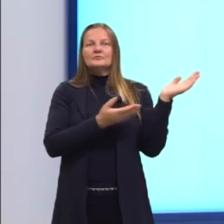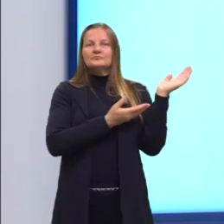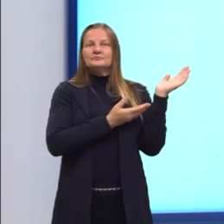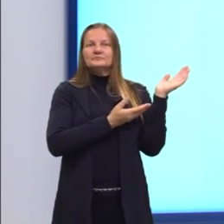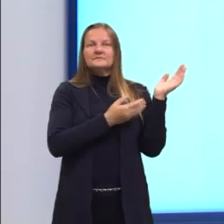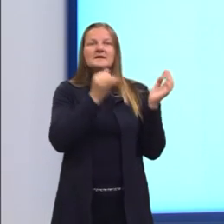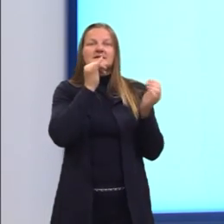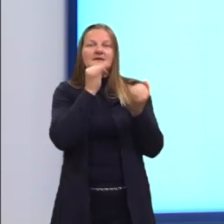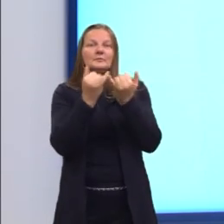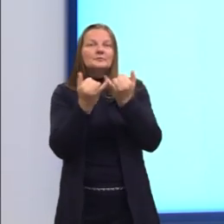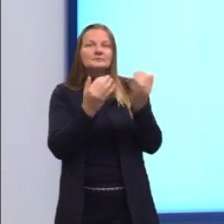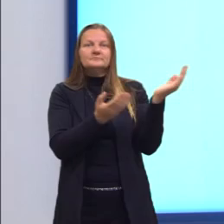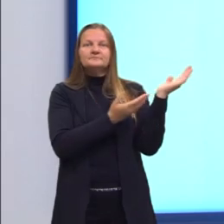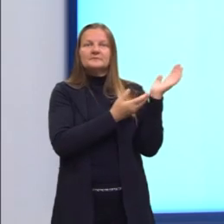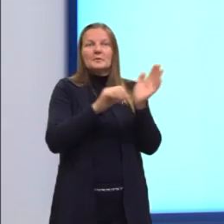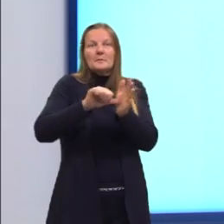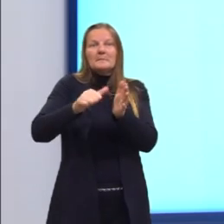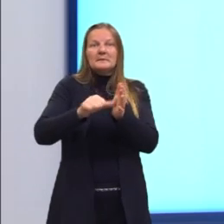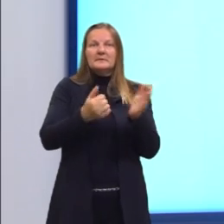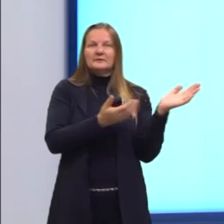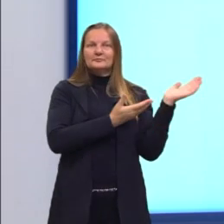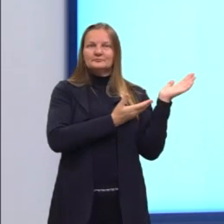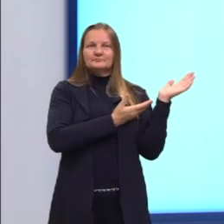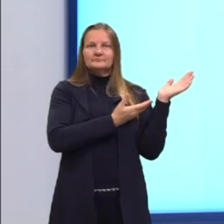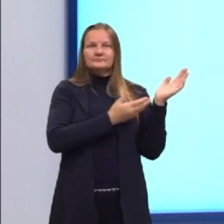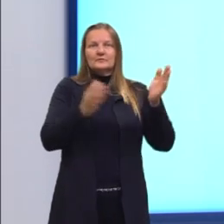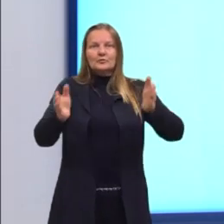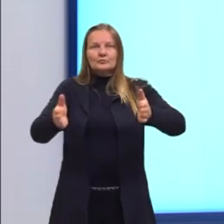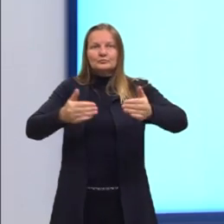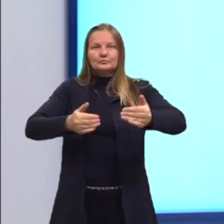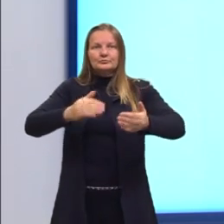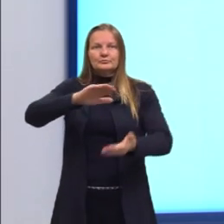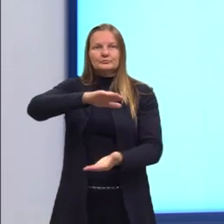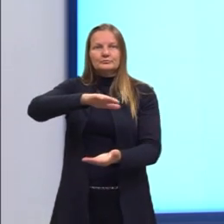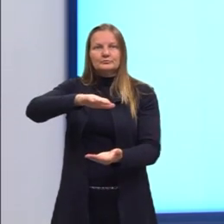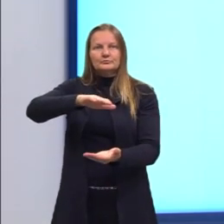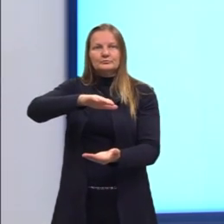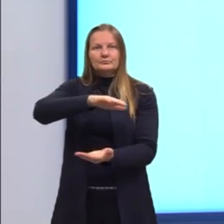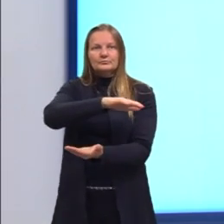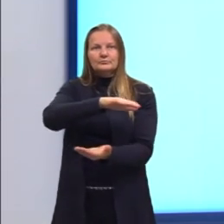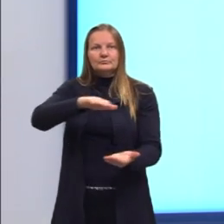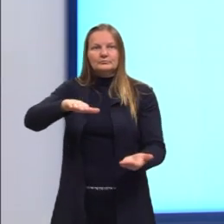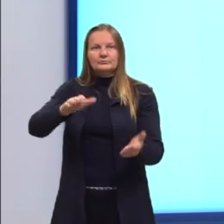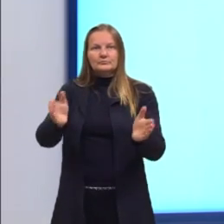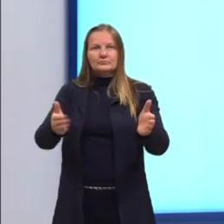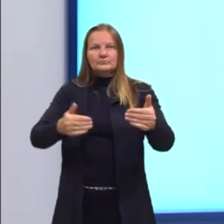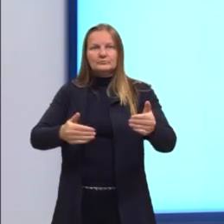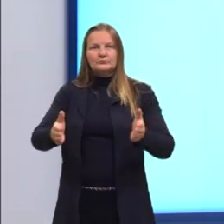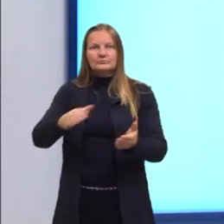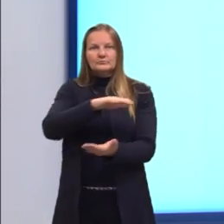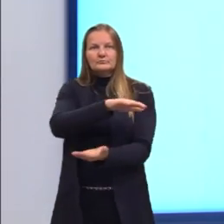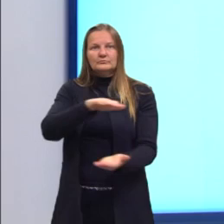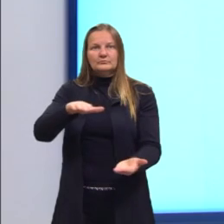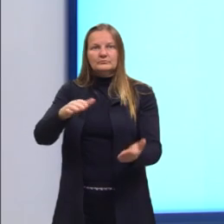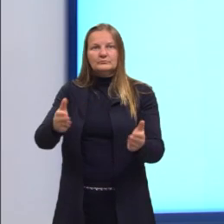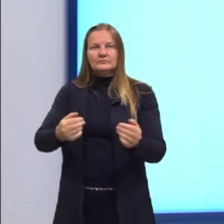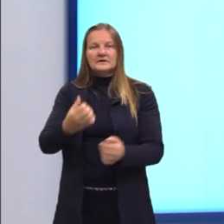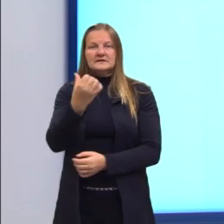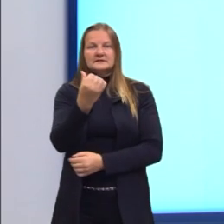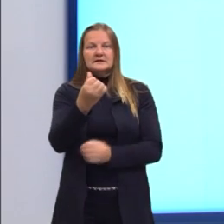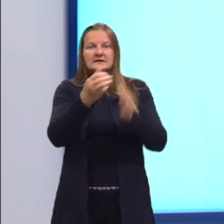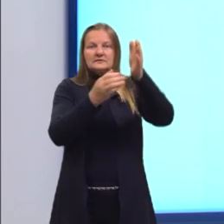alguns exemplos, tá? O primeiro exemplo seria o cubo. O cubo, ele tem ali, então, seis faces,